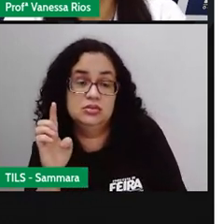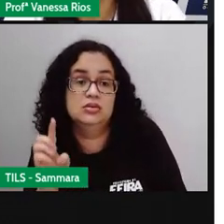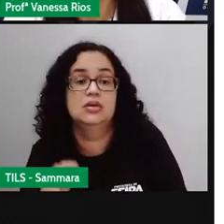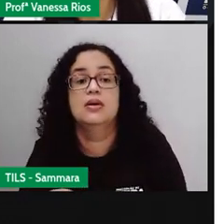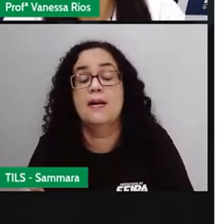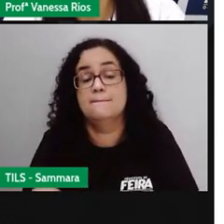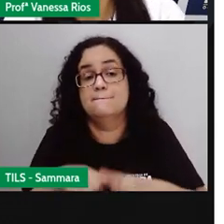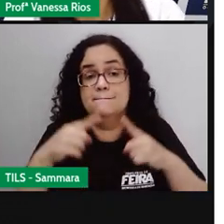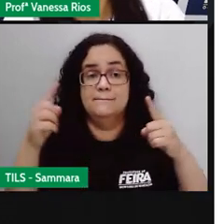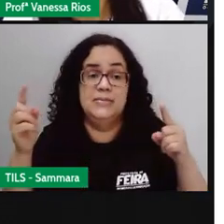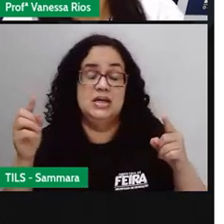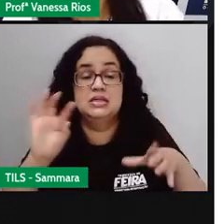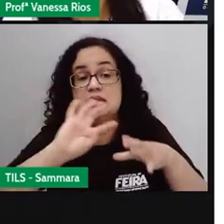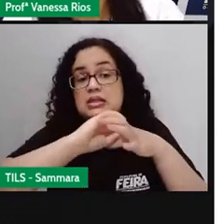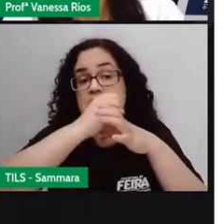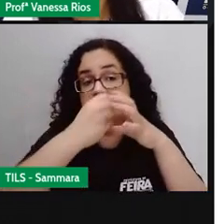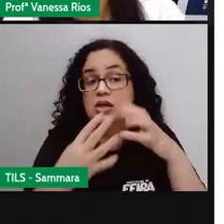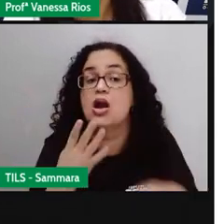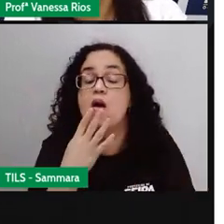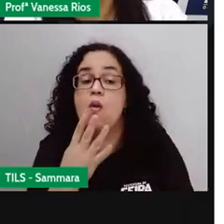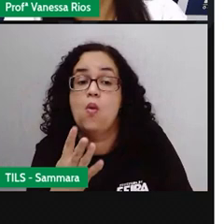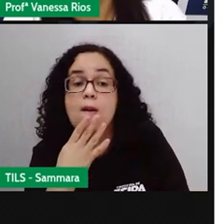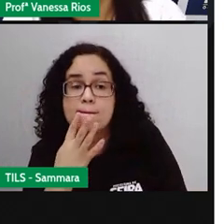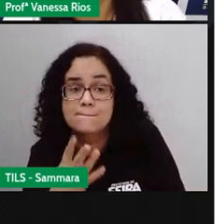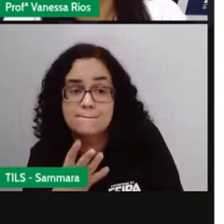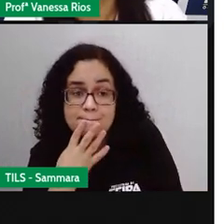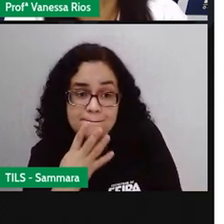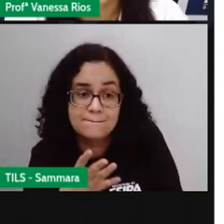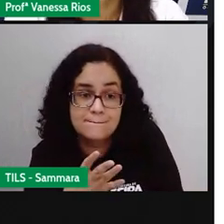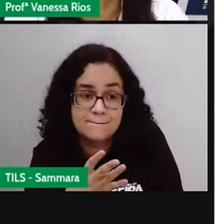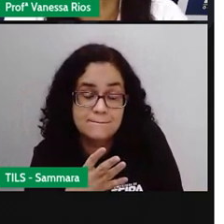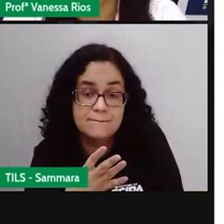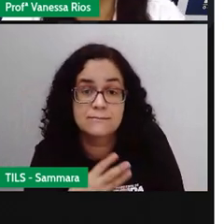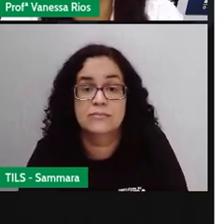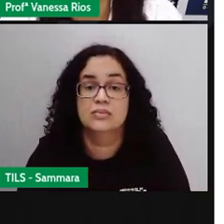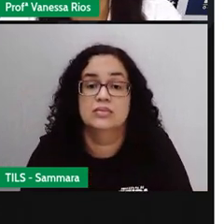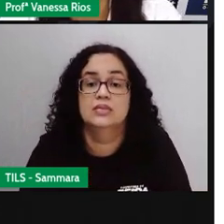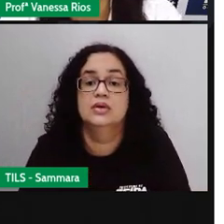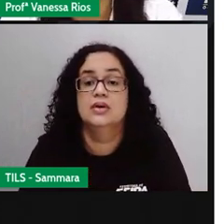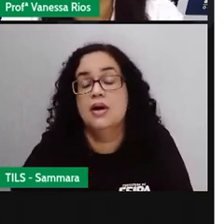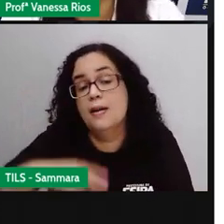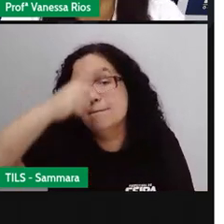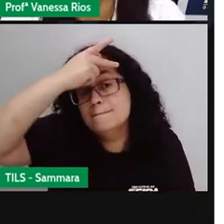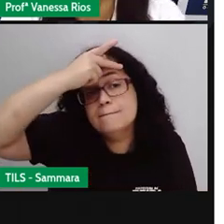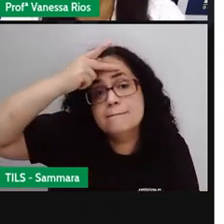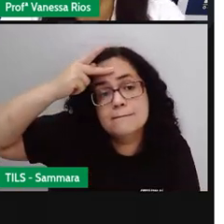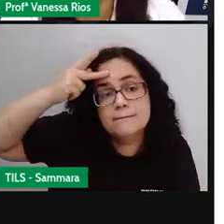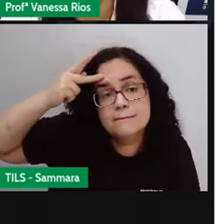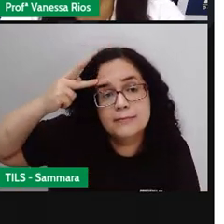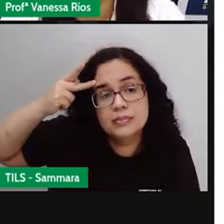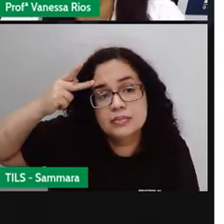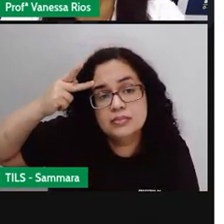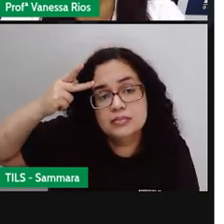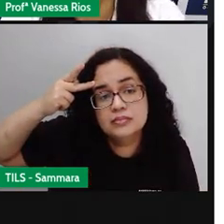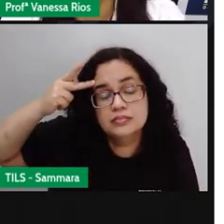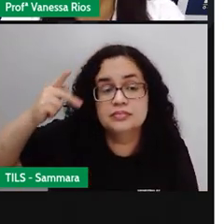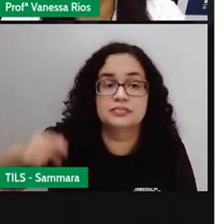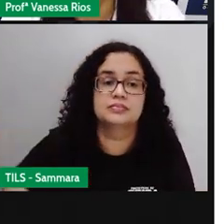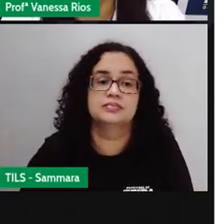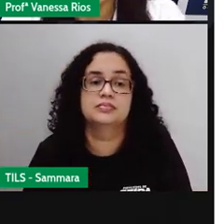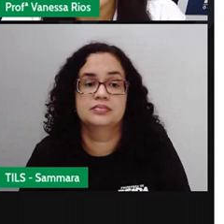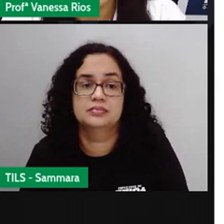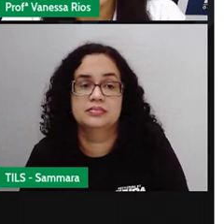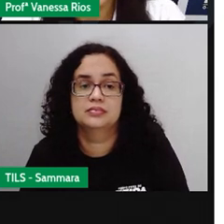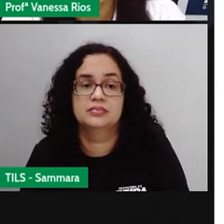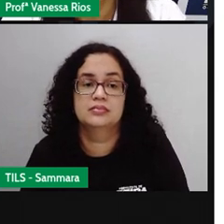não é? Mas classifica aí a cor da pele, e quando a gente fala em pardos, fala aí de pessoas que se colocam